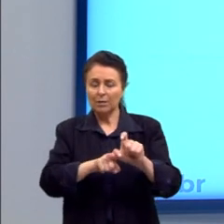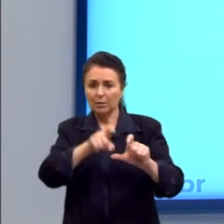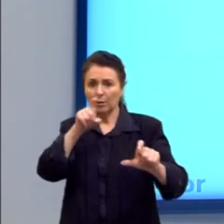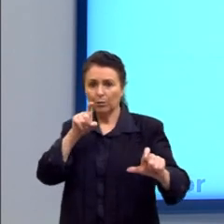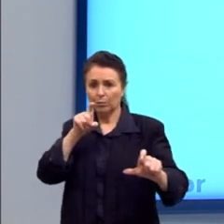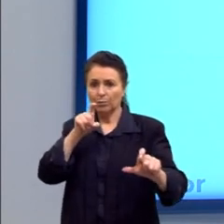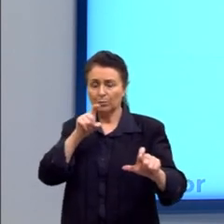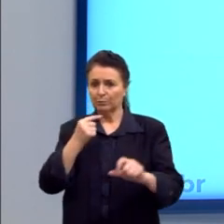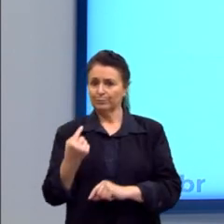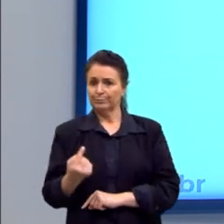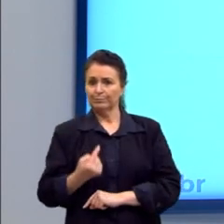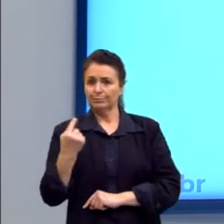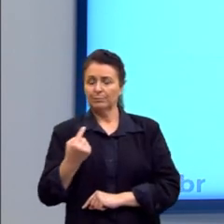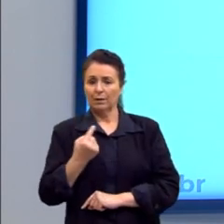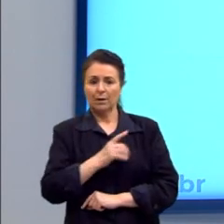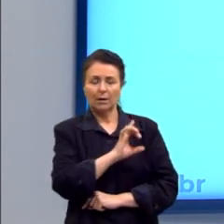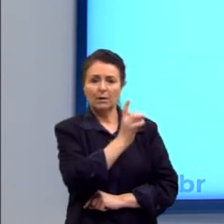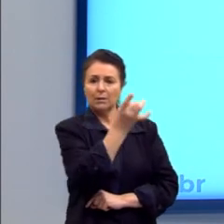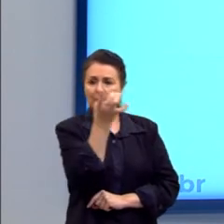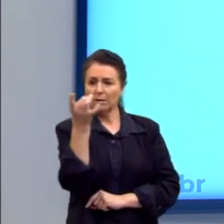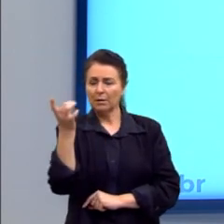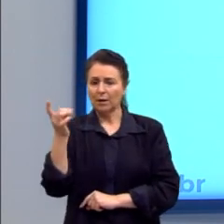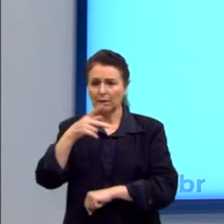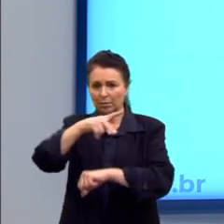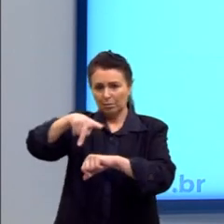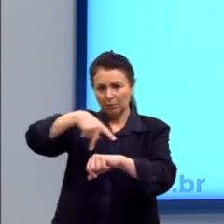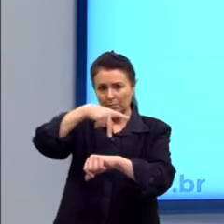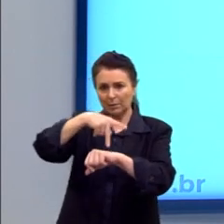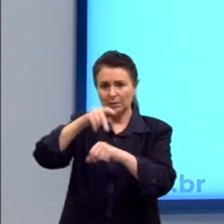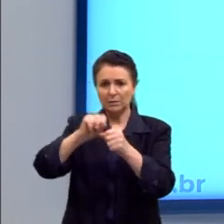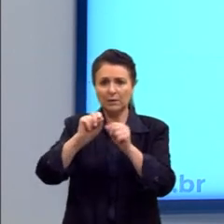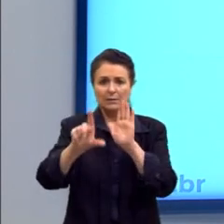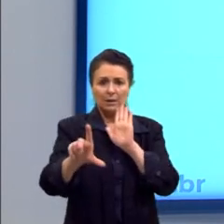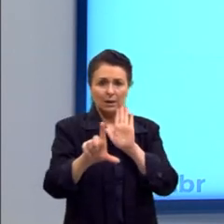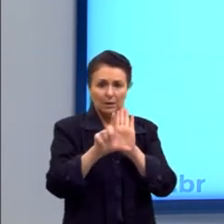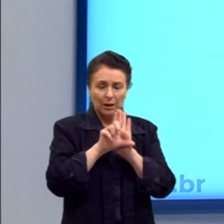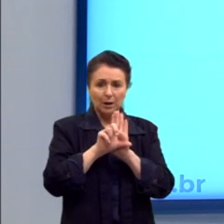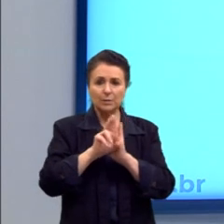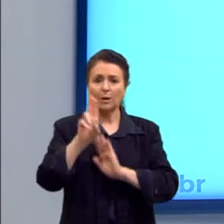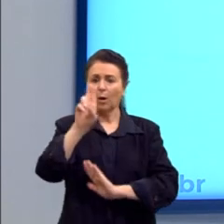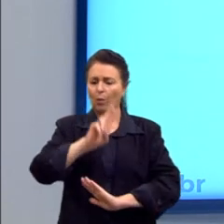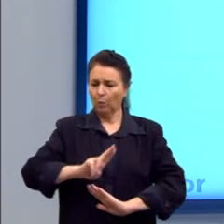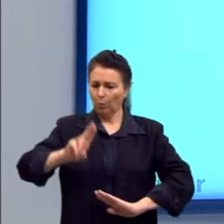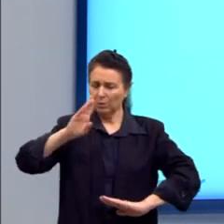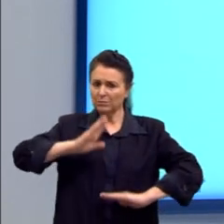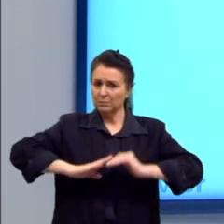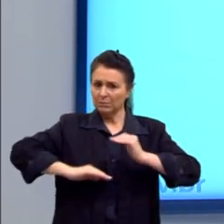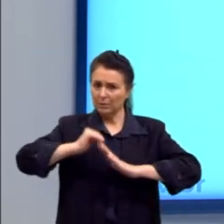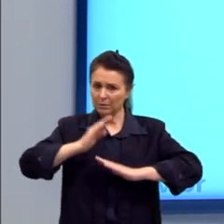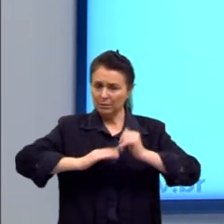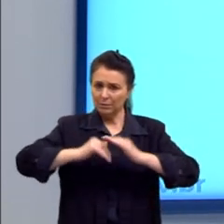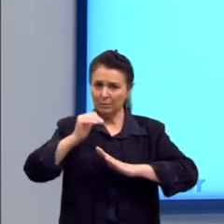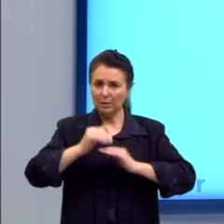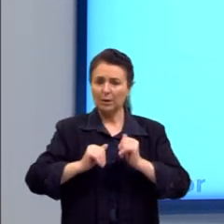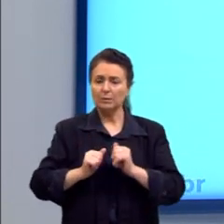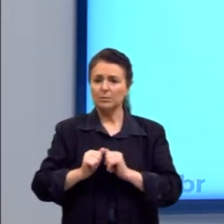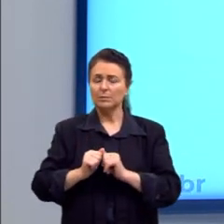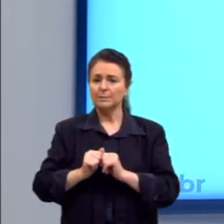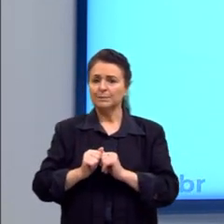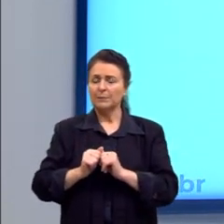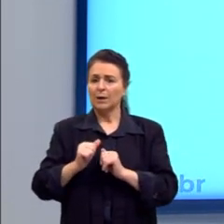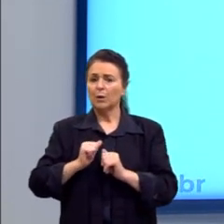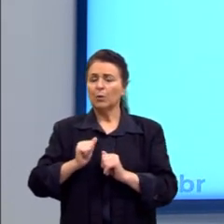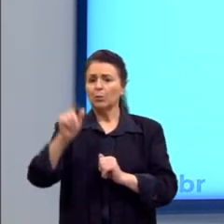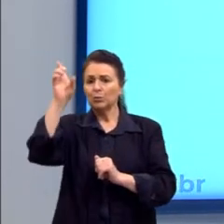A cada estado cabem as funções de fazer leis, aplicá-las e julgá-las. O direito internacional tem como objetivo